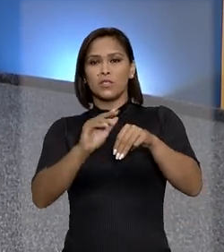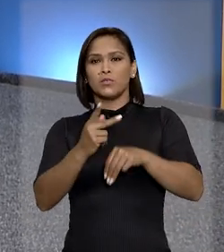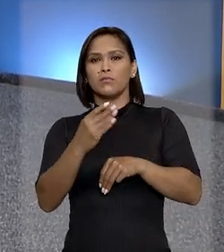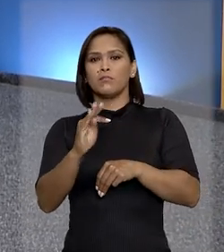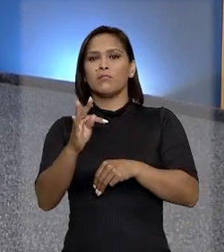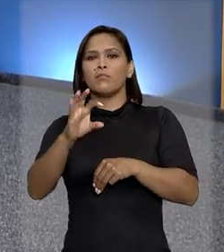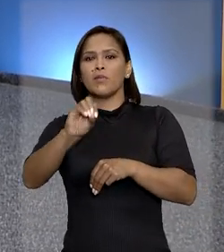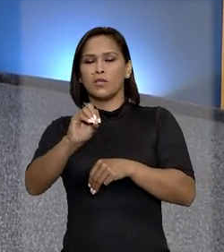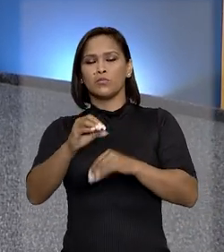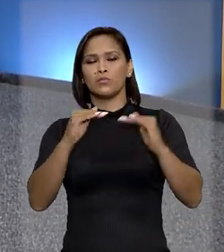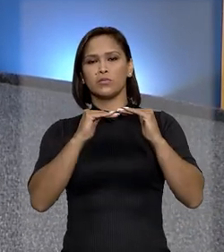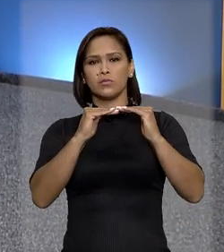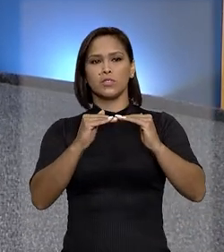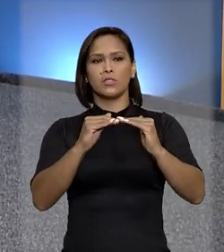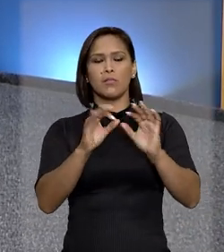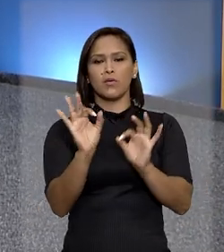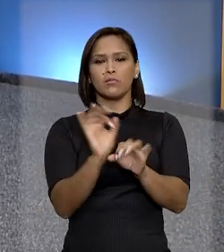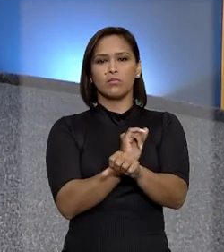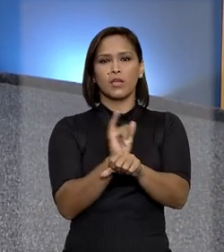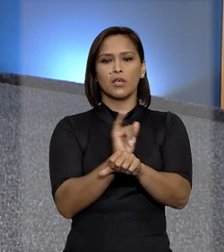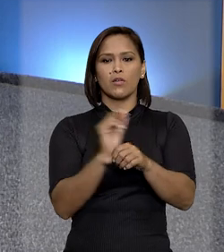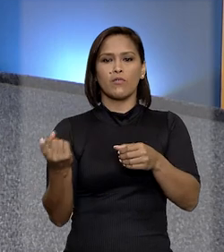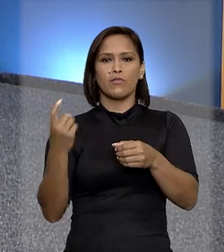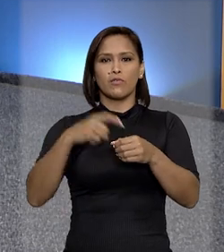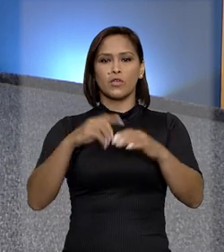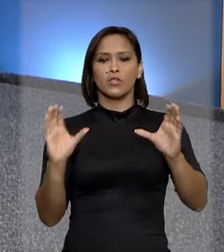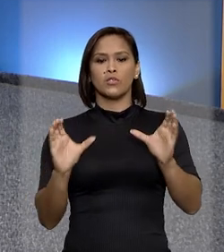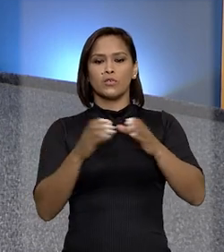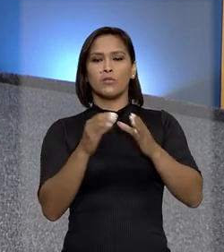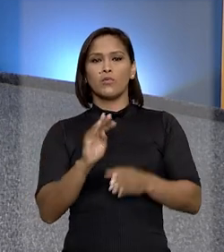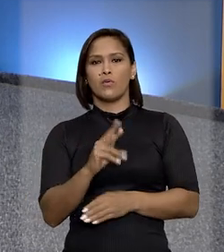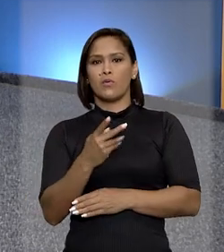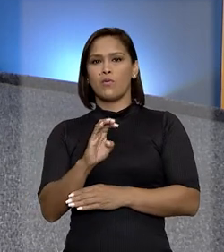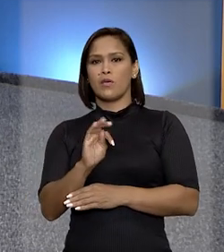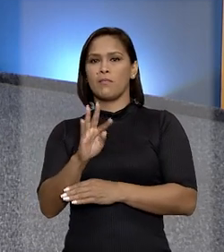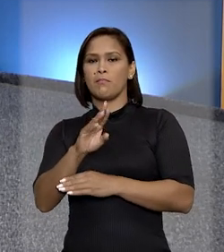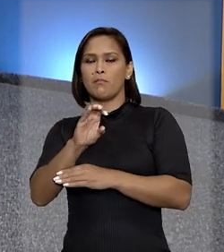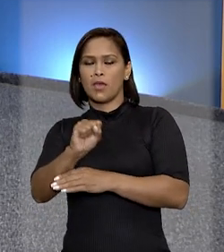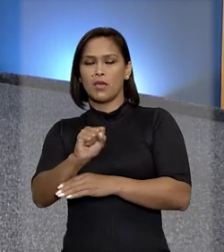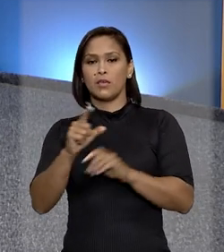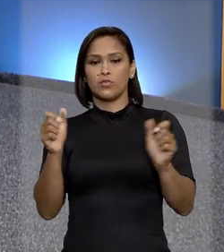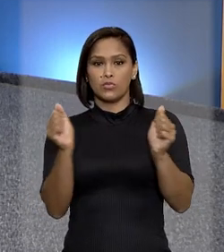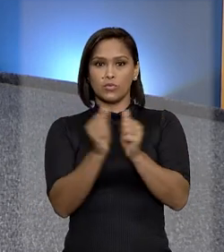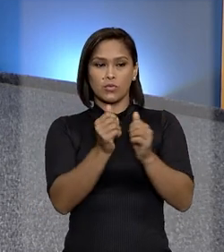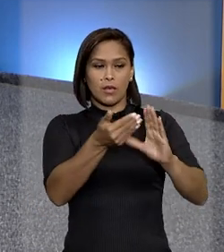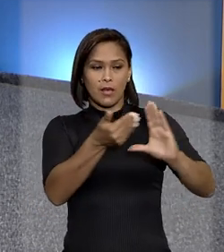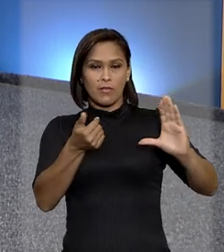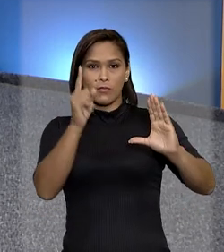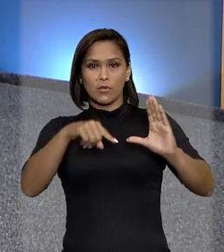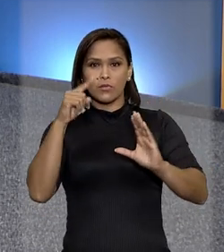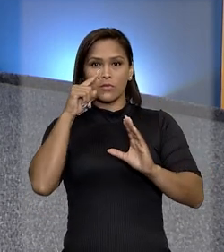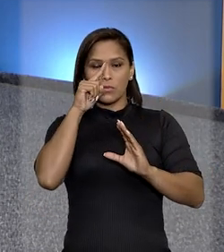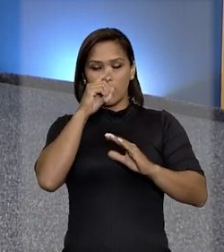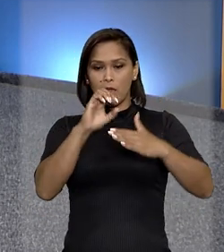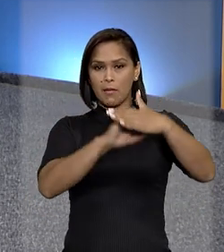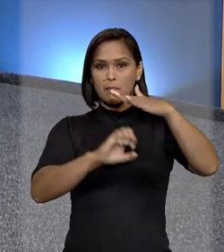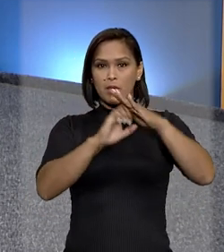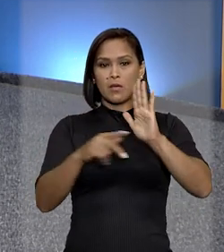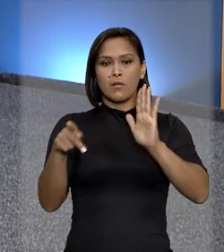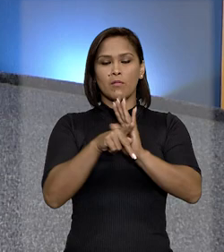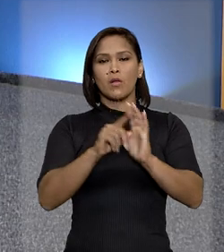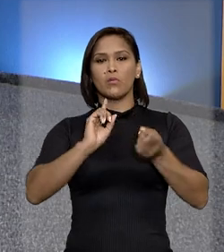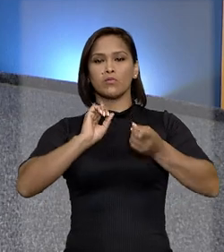ministro Humberto Martins, restabeleceu o plano de recuperação do Grupo Eber. E com isso, afastou o risco à